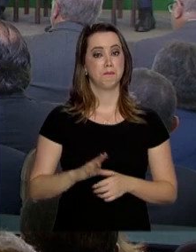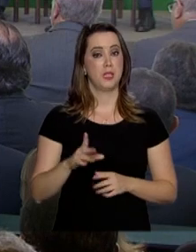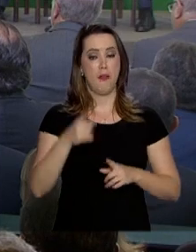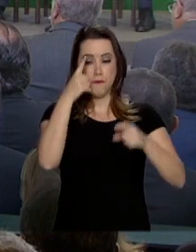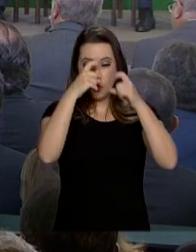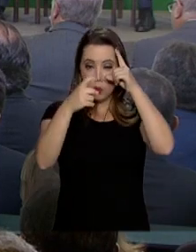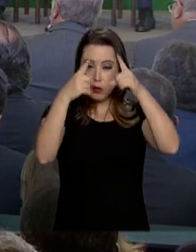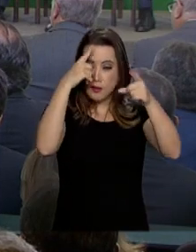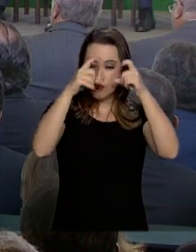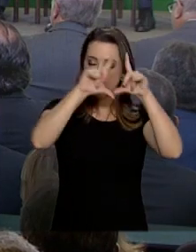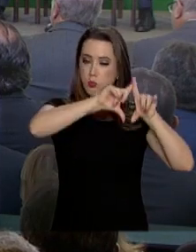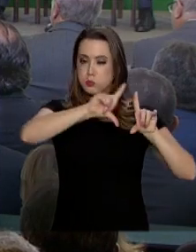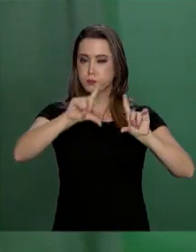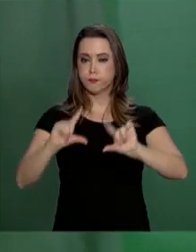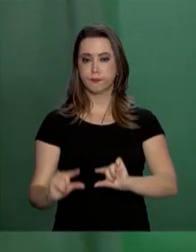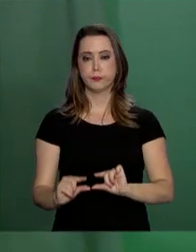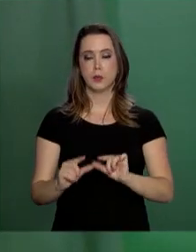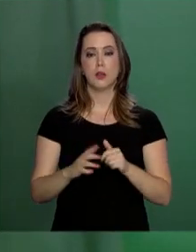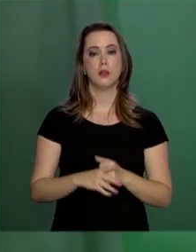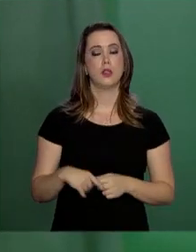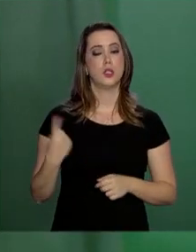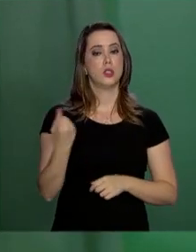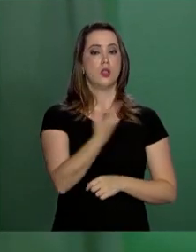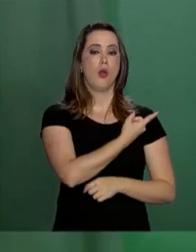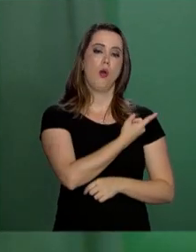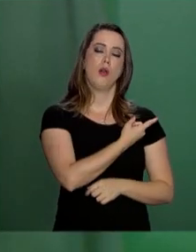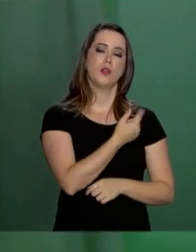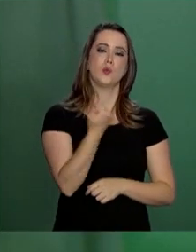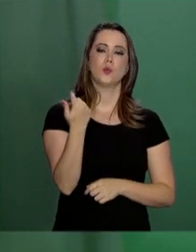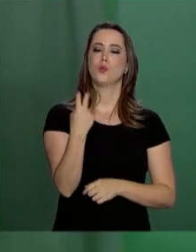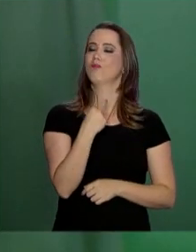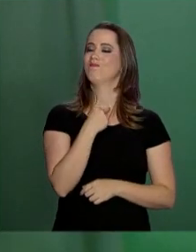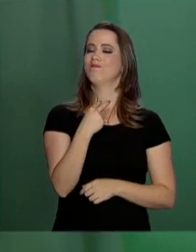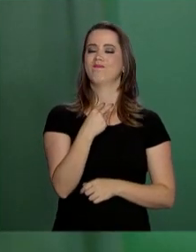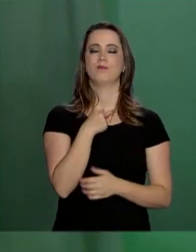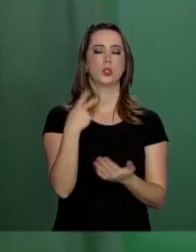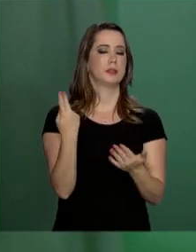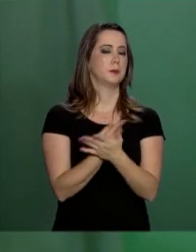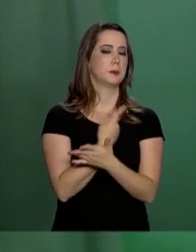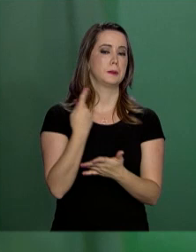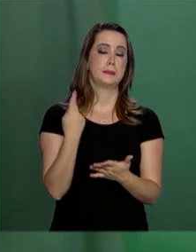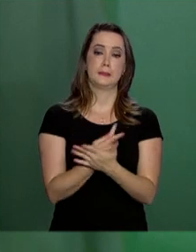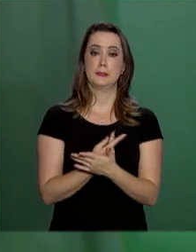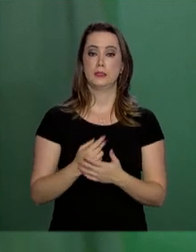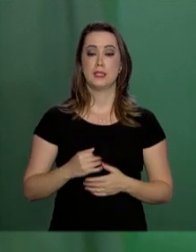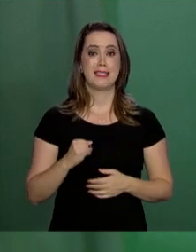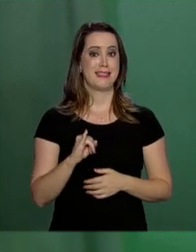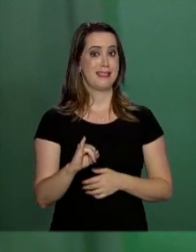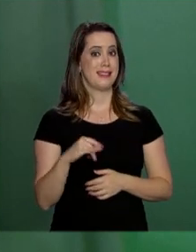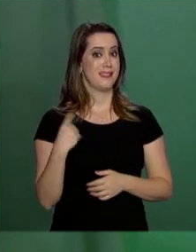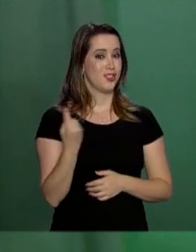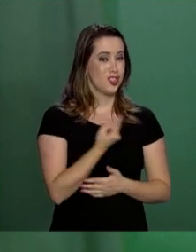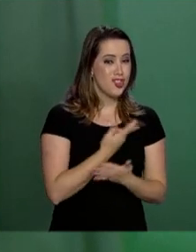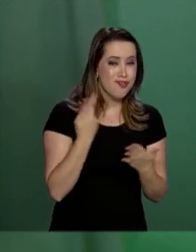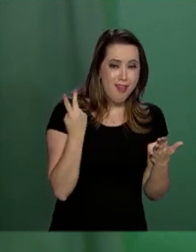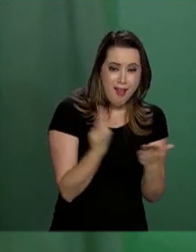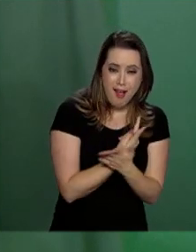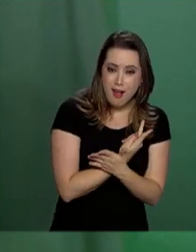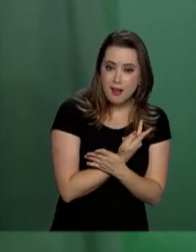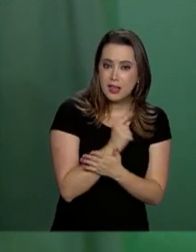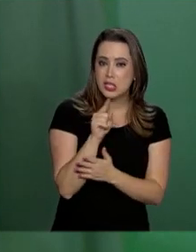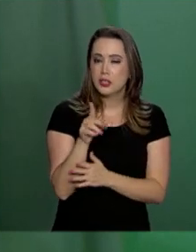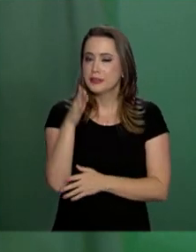o índice de violência diminuirá. Nós não podemos errar. Se nós errarmos,